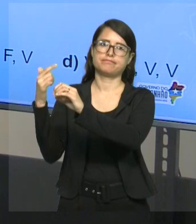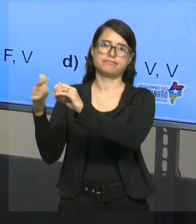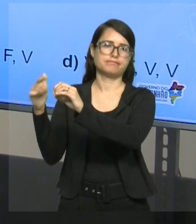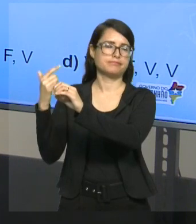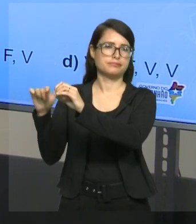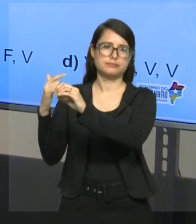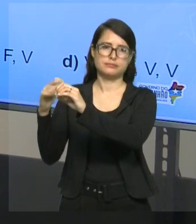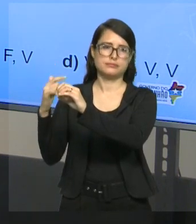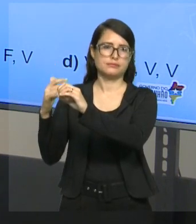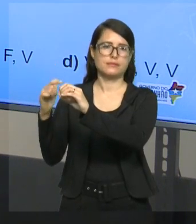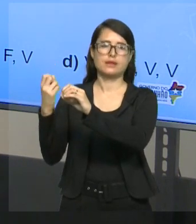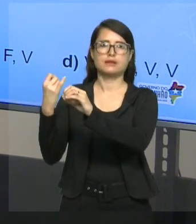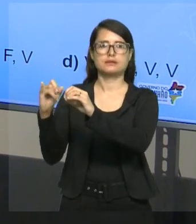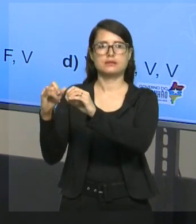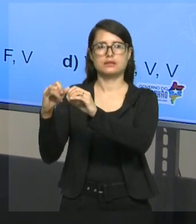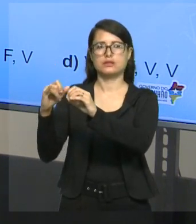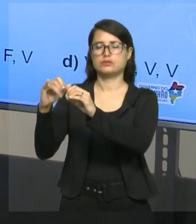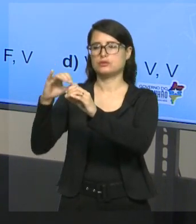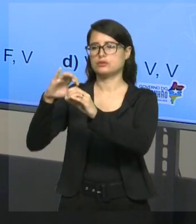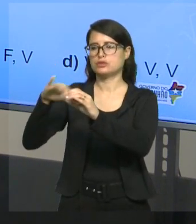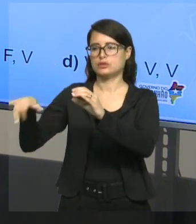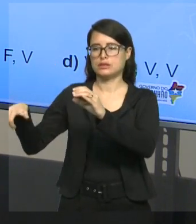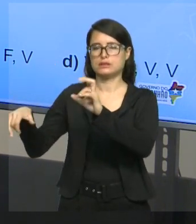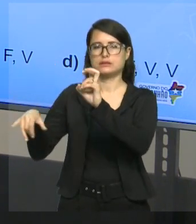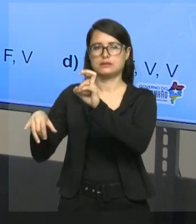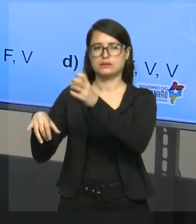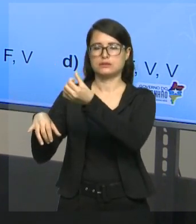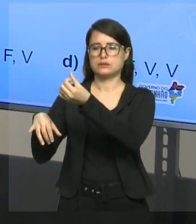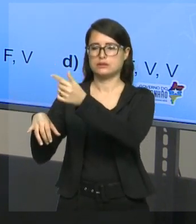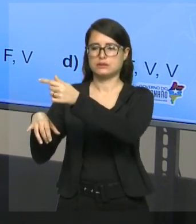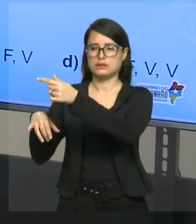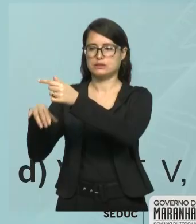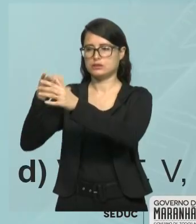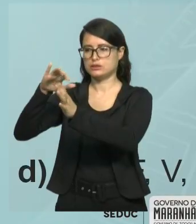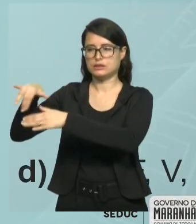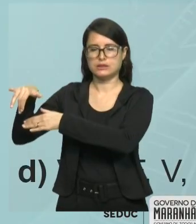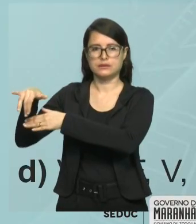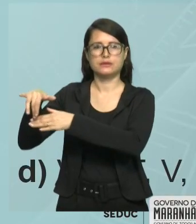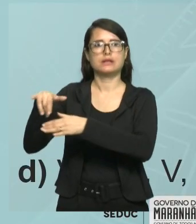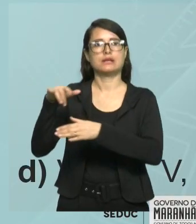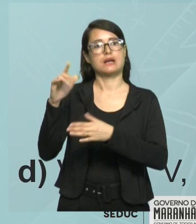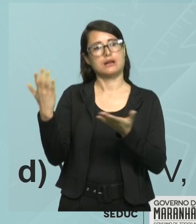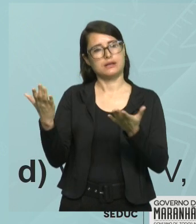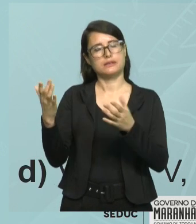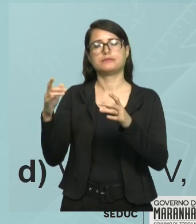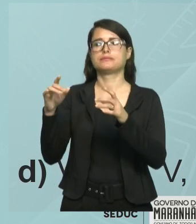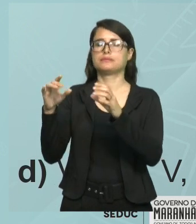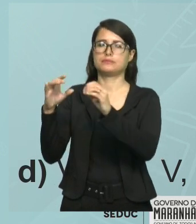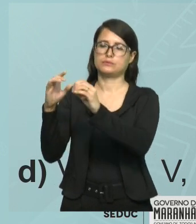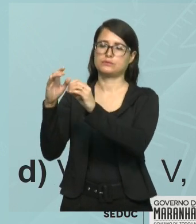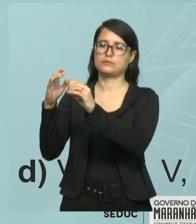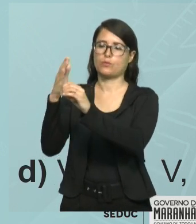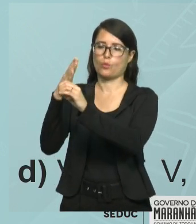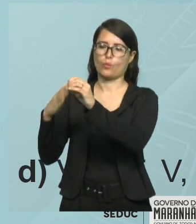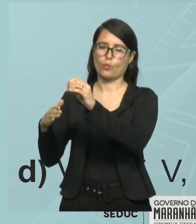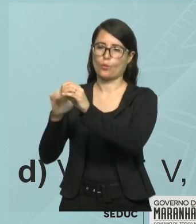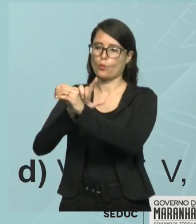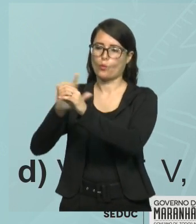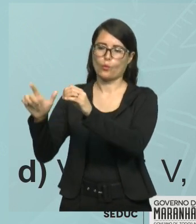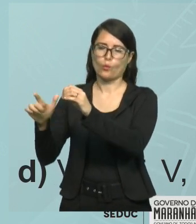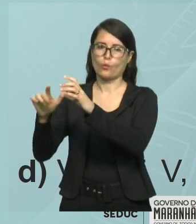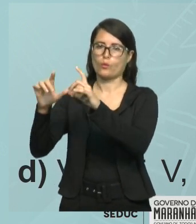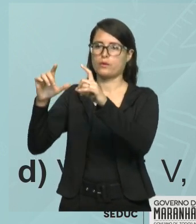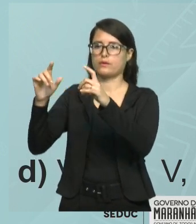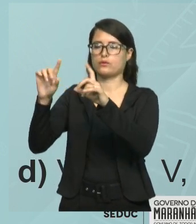os elementos desse conjunto, o que fica lá? Vazio. Logo, o conjunto vazio, ele está contido em qualquer